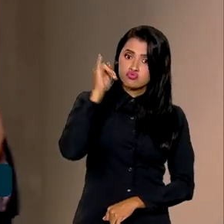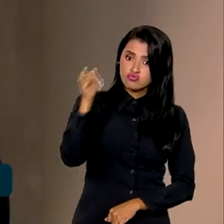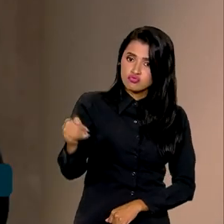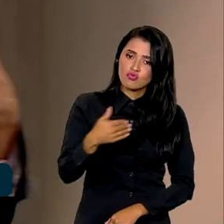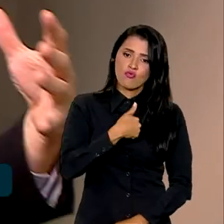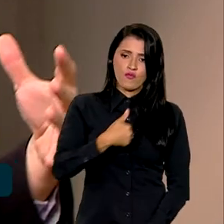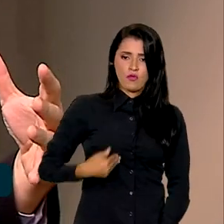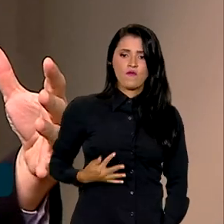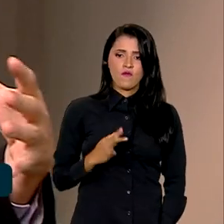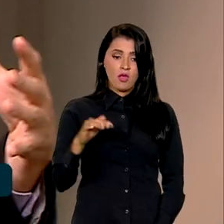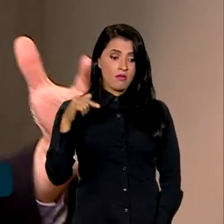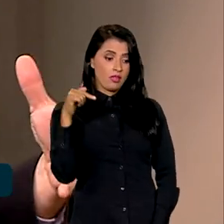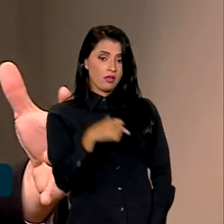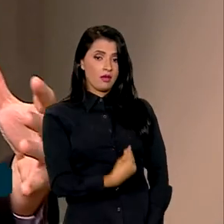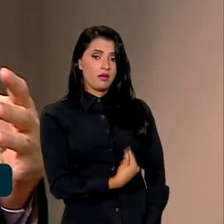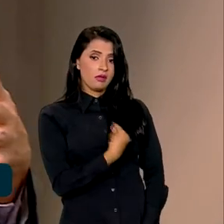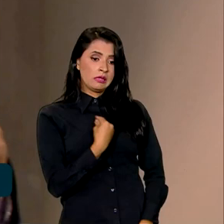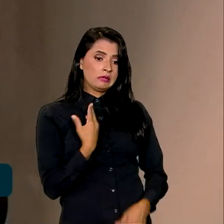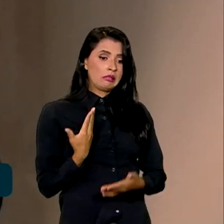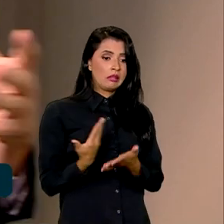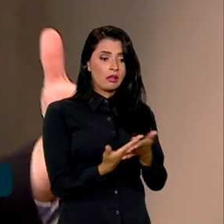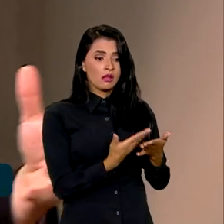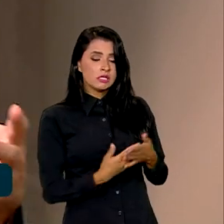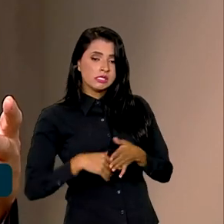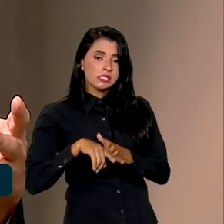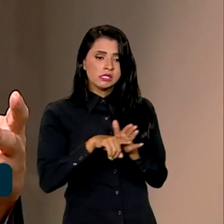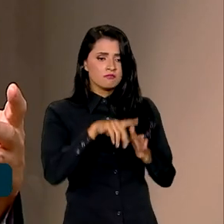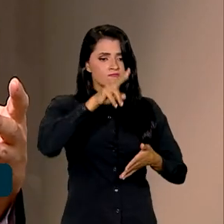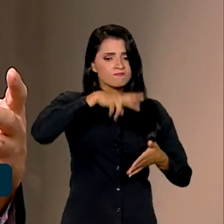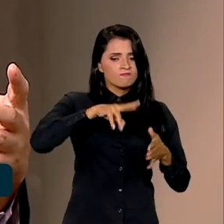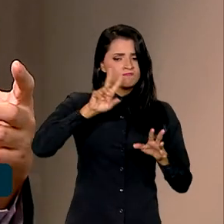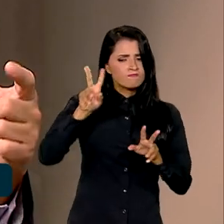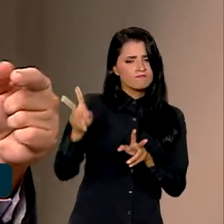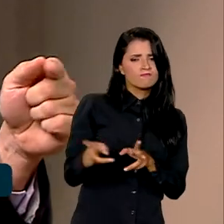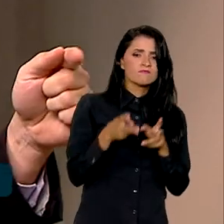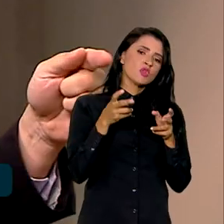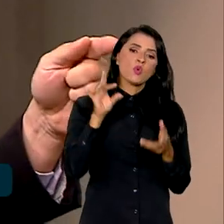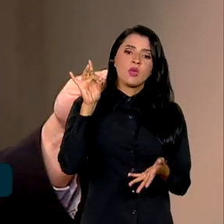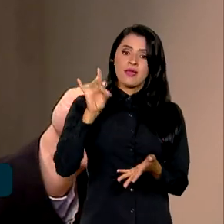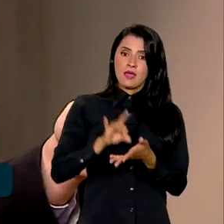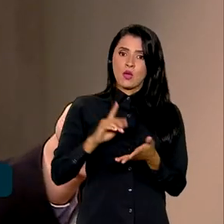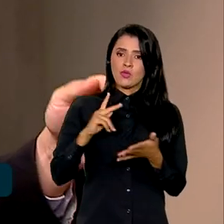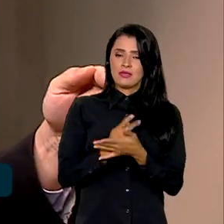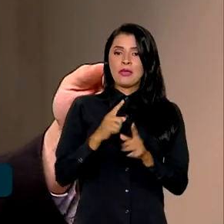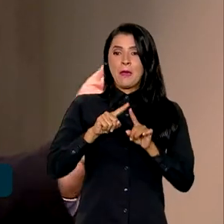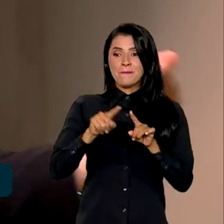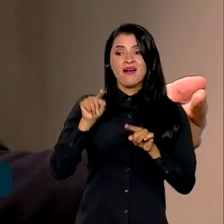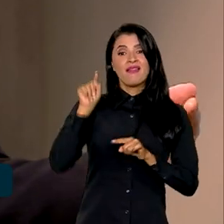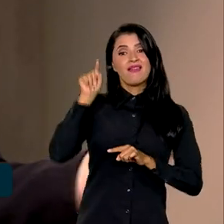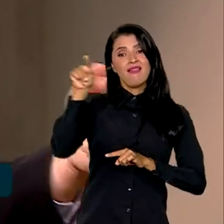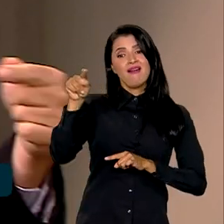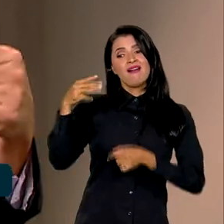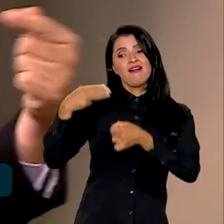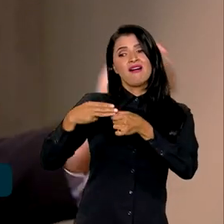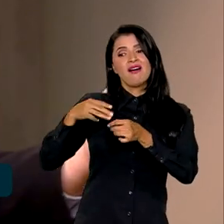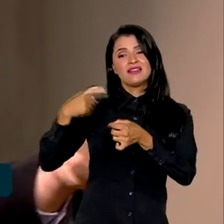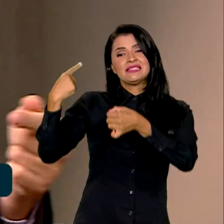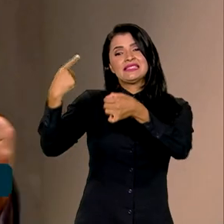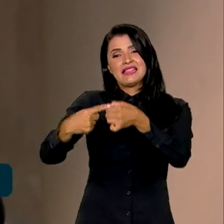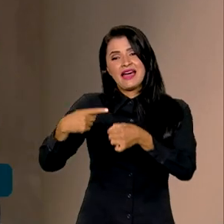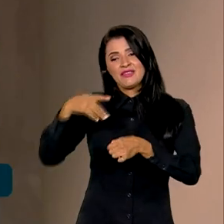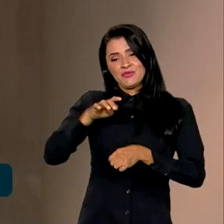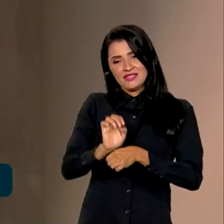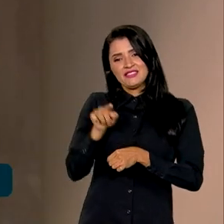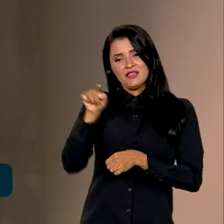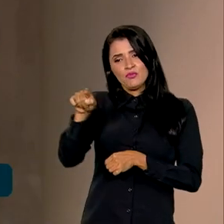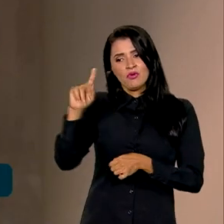está aqui lidando com estudos e com a sua leitura de realidade, mas é na ponta que a realidade se dá, é nos estados e